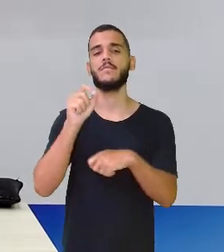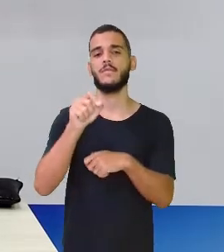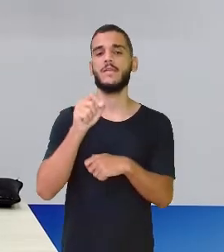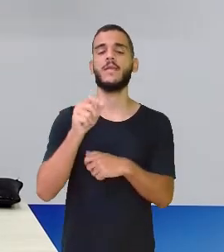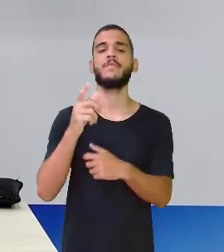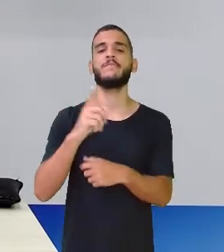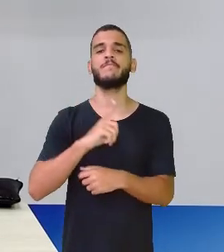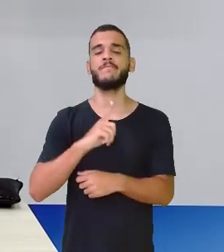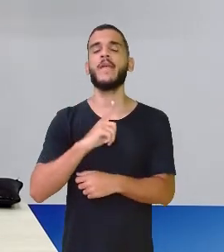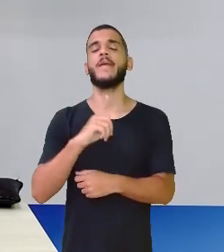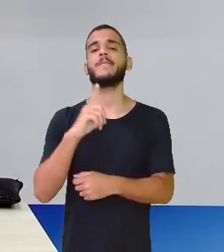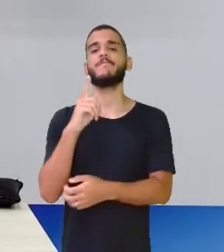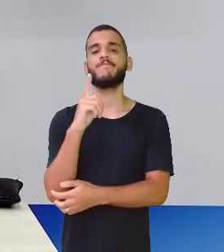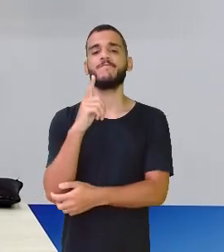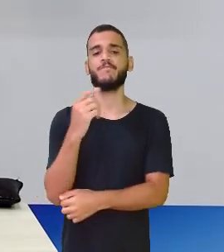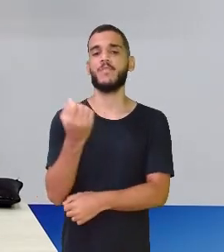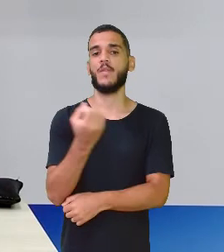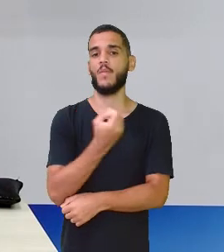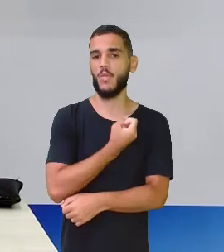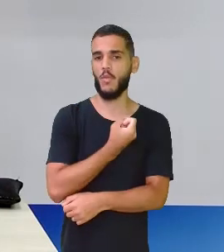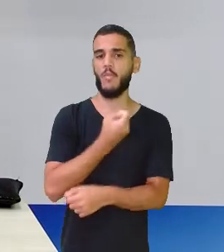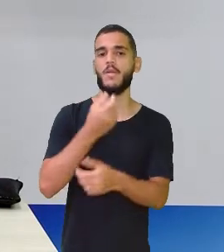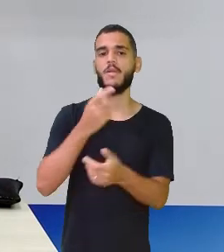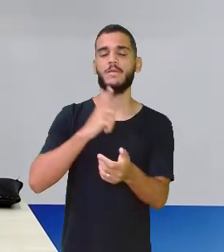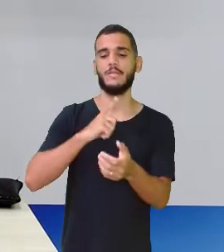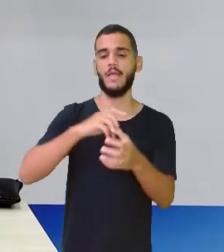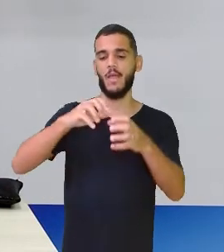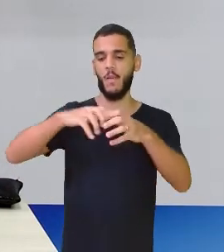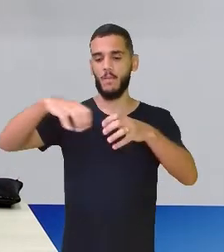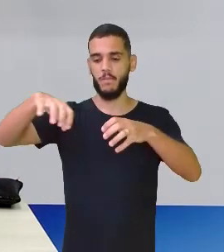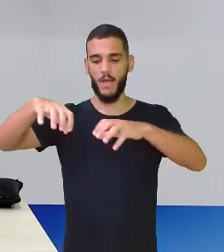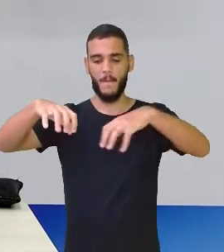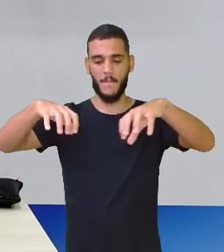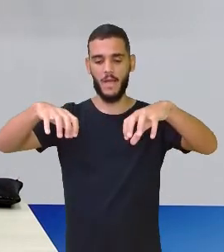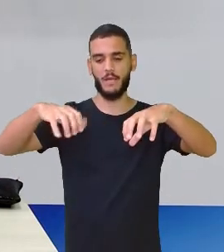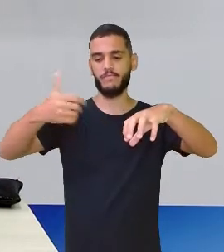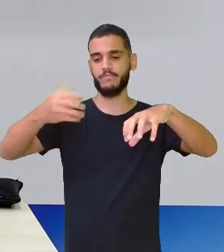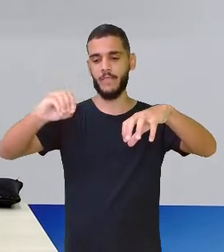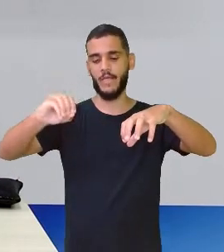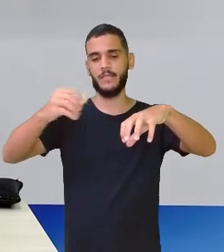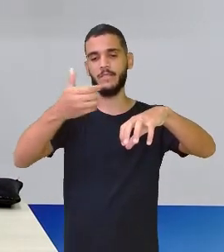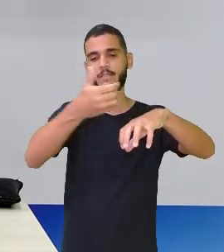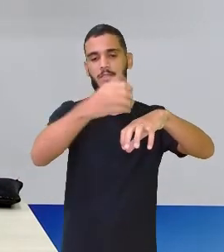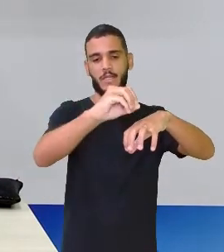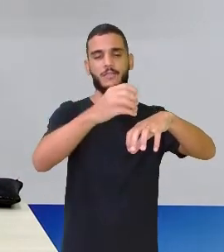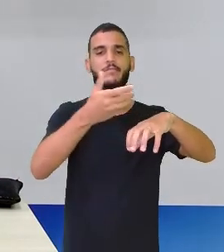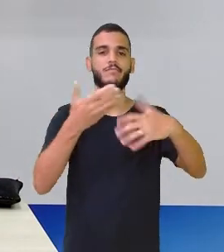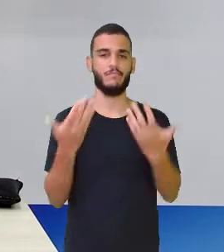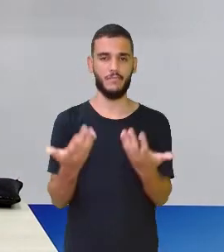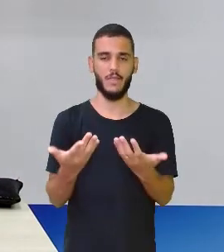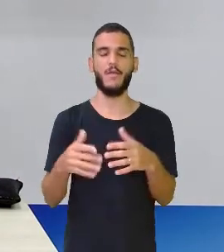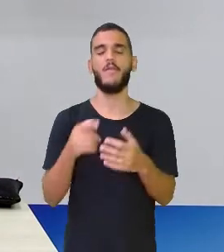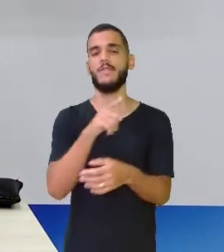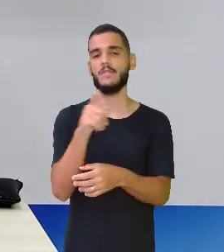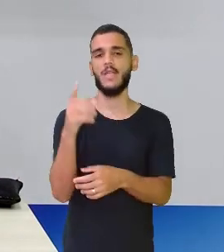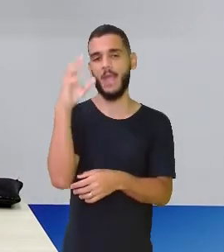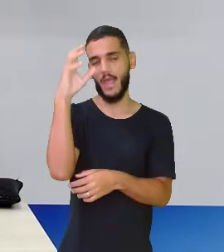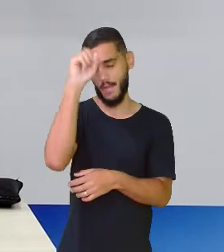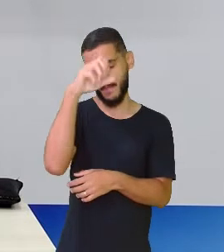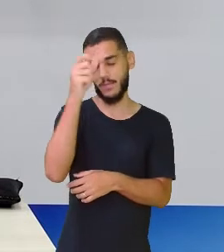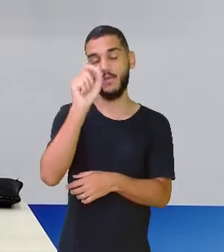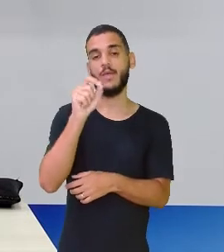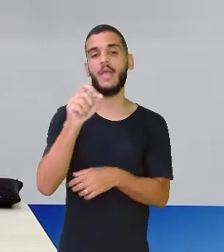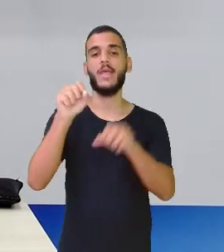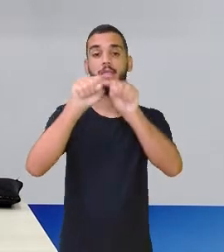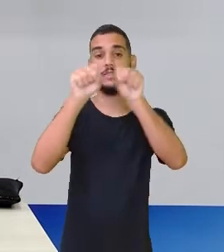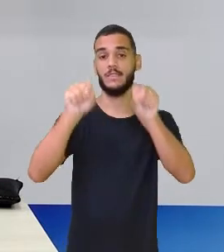que o meu inteiro, ele é dividido em agrupamentos de 10 em 10. Você já aprendeu sobre o sistema de numeração